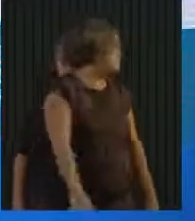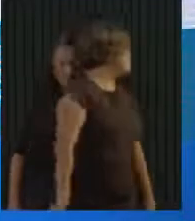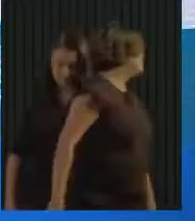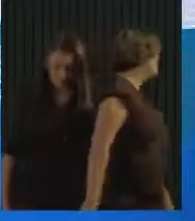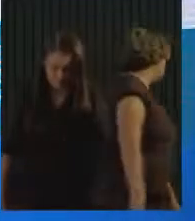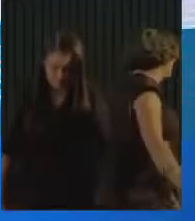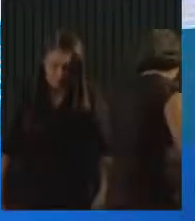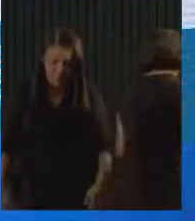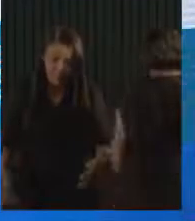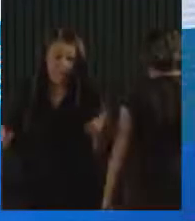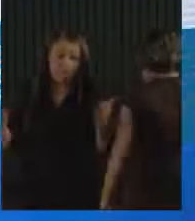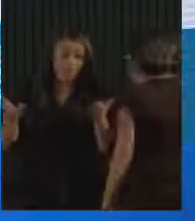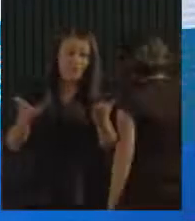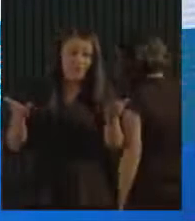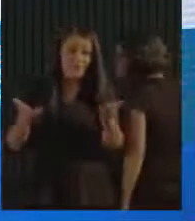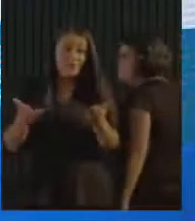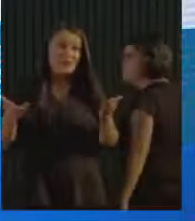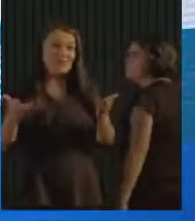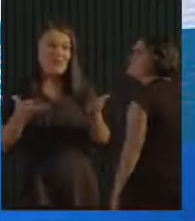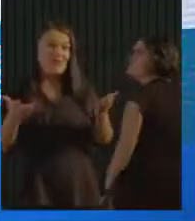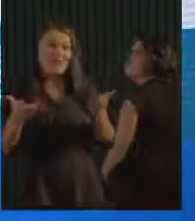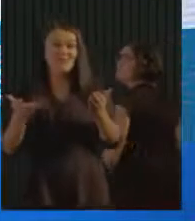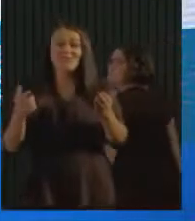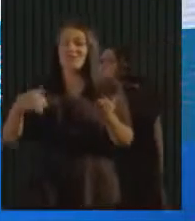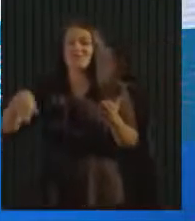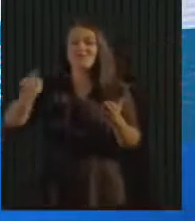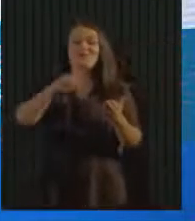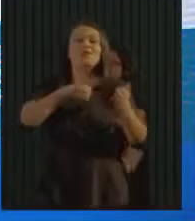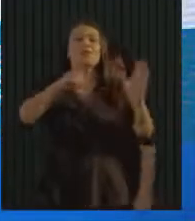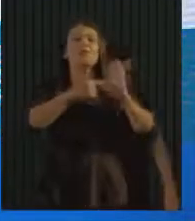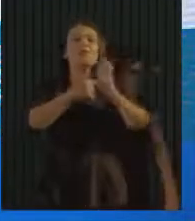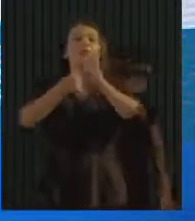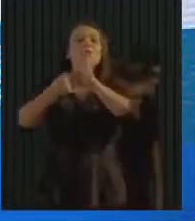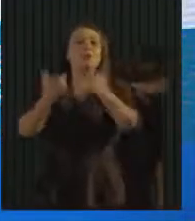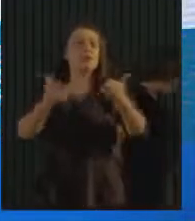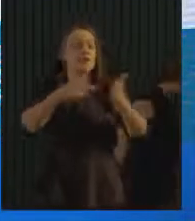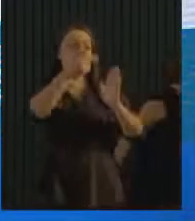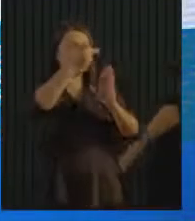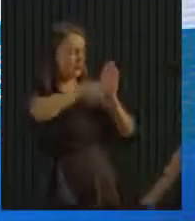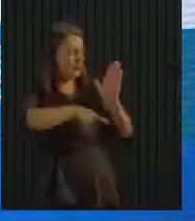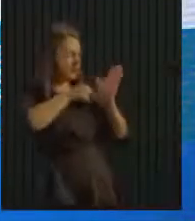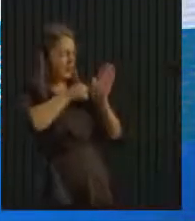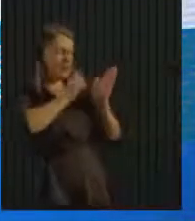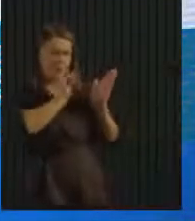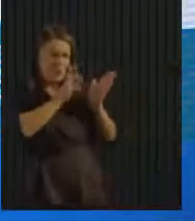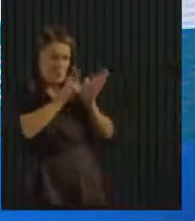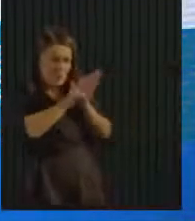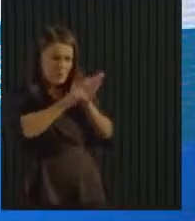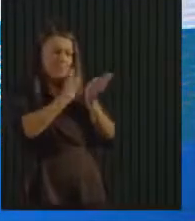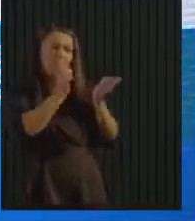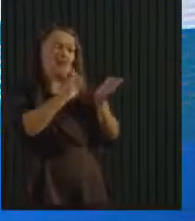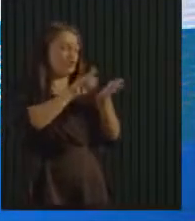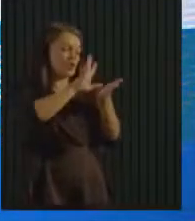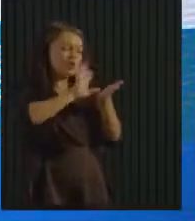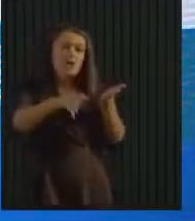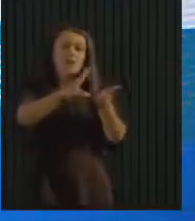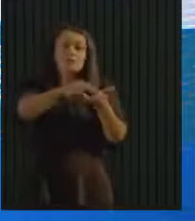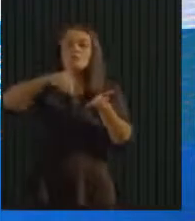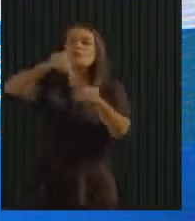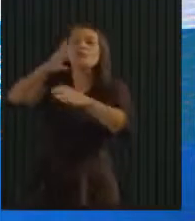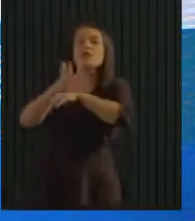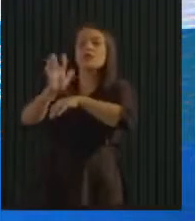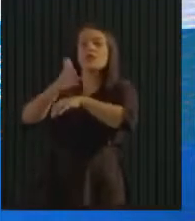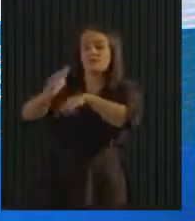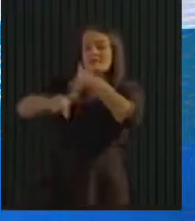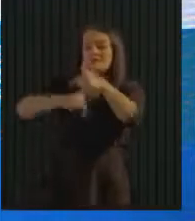nós vamos mostrar hoje que muita coisa já saiu do papel, nós já temos resultados positivos para mostrar e se